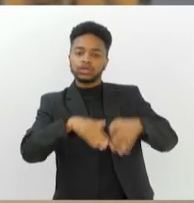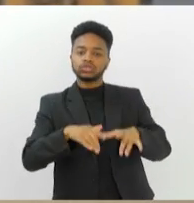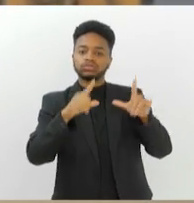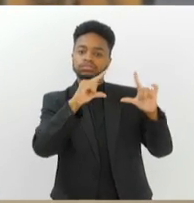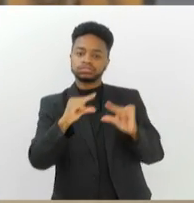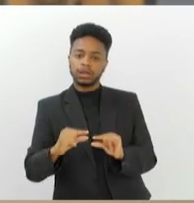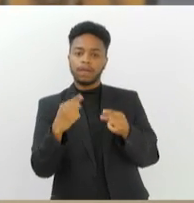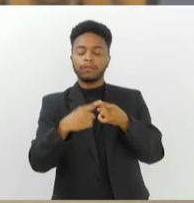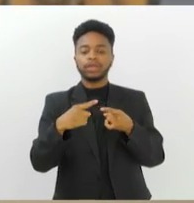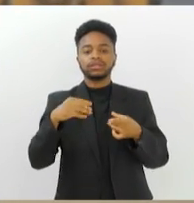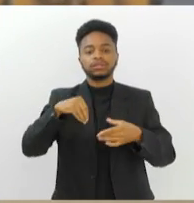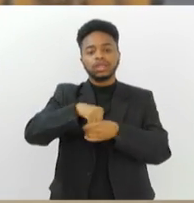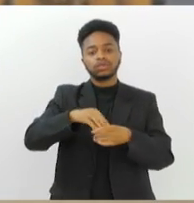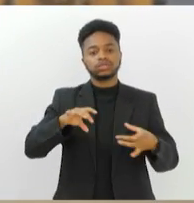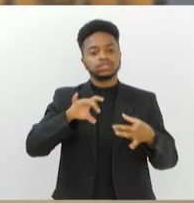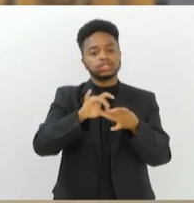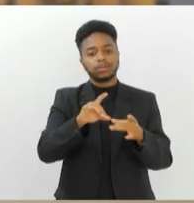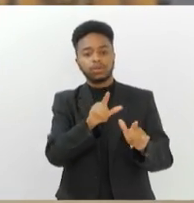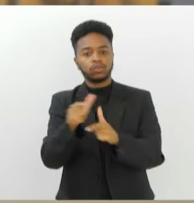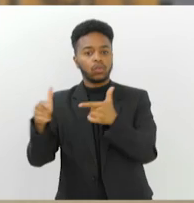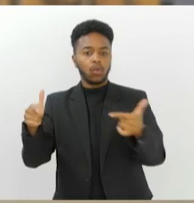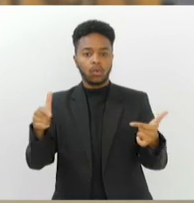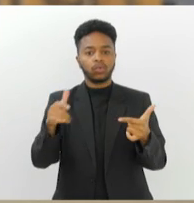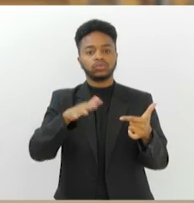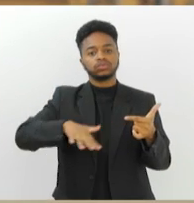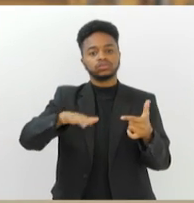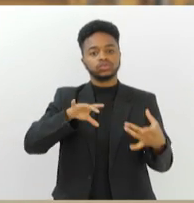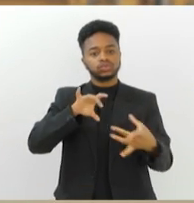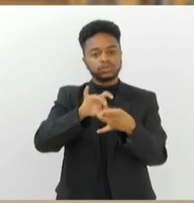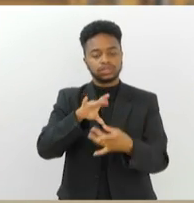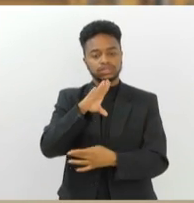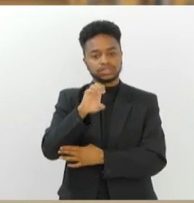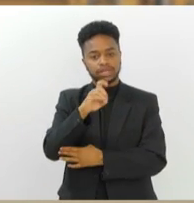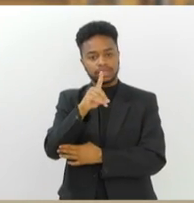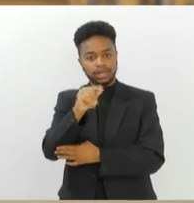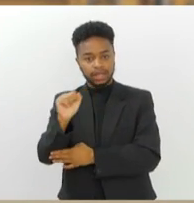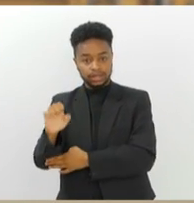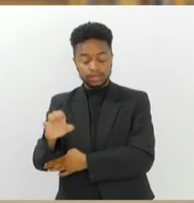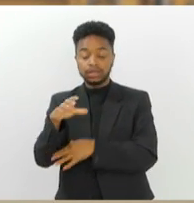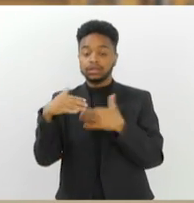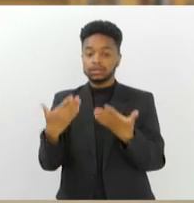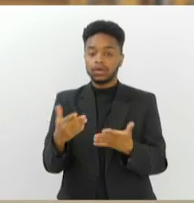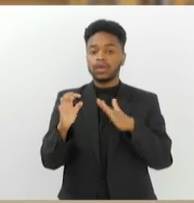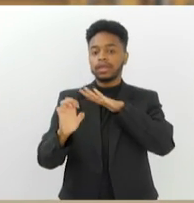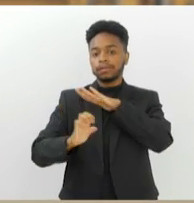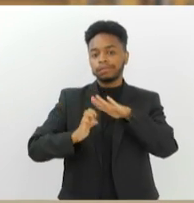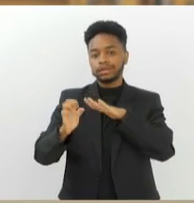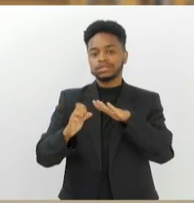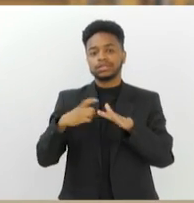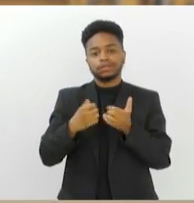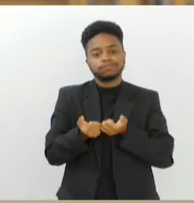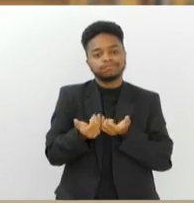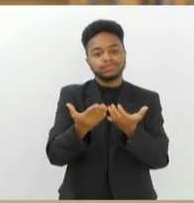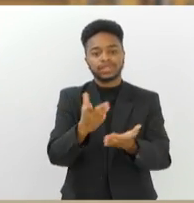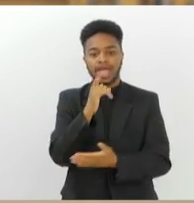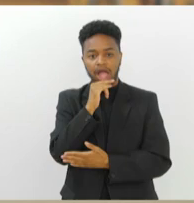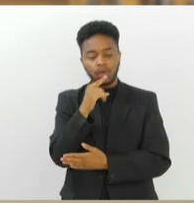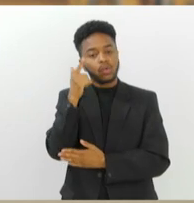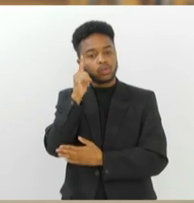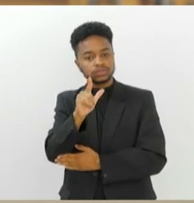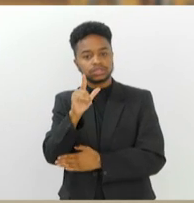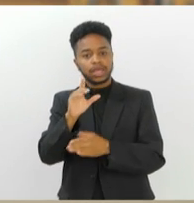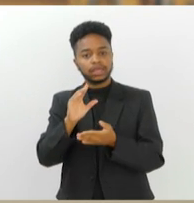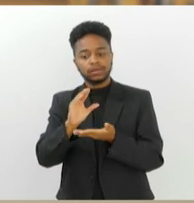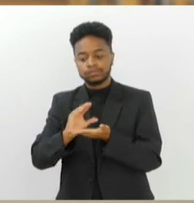dentro do sistema interligado com os demais sistemas produtores da CEDAI. Sendo assim, as concessionárias responsáveis pela distribuição conseguem conduzir